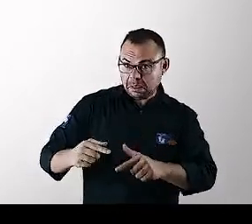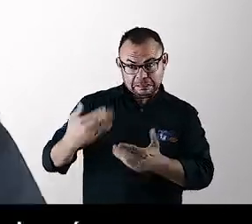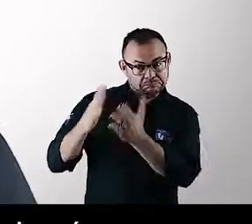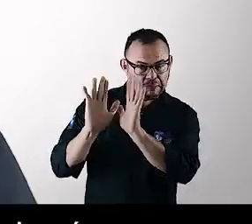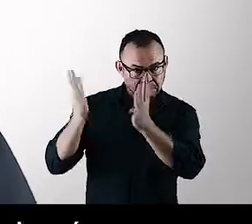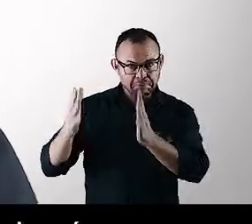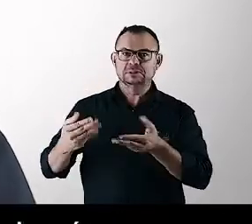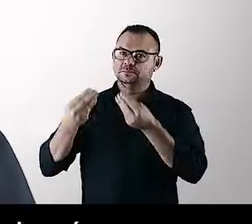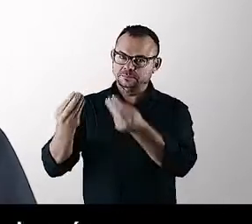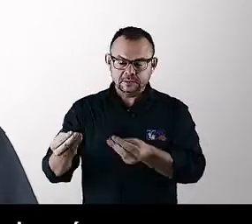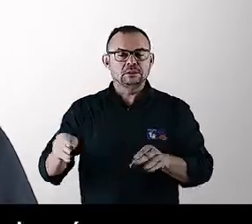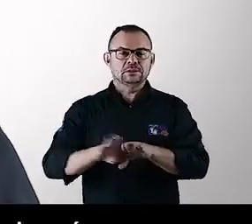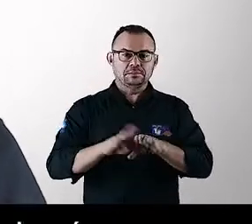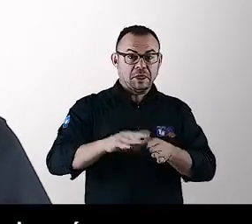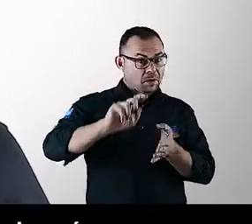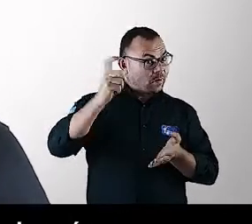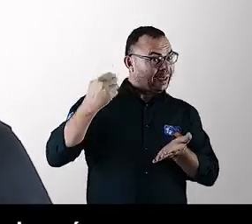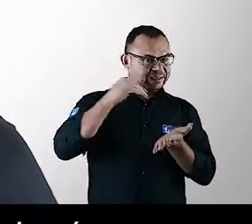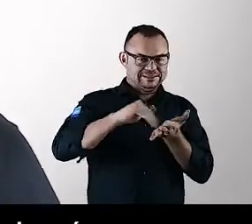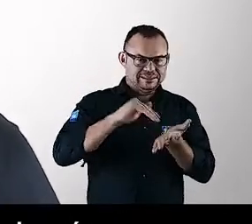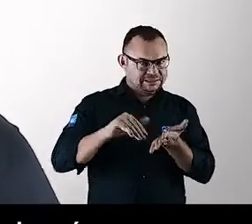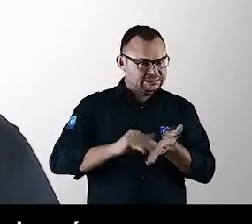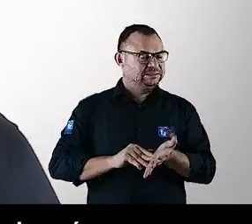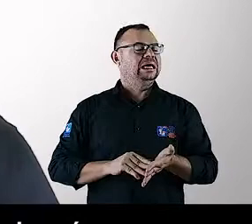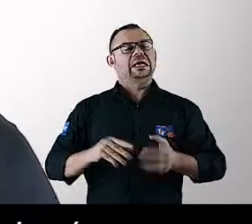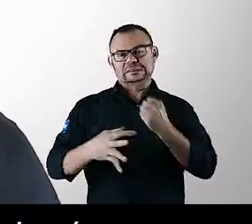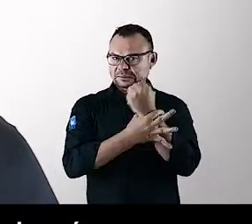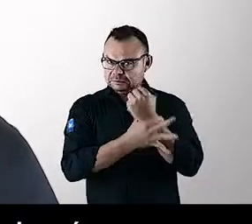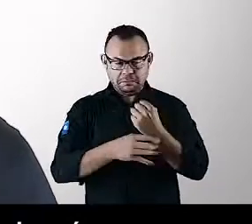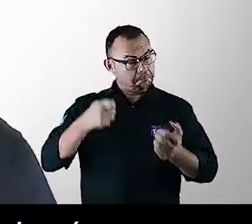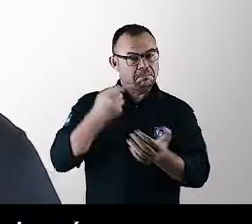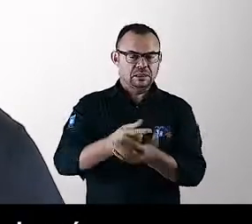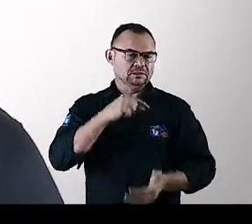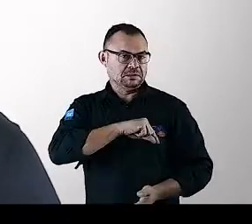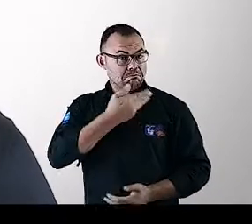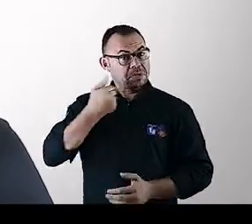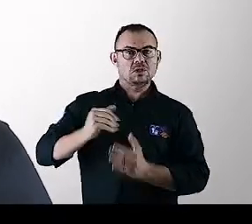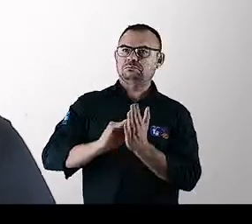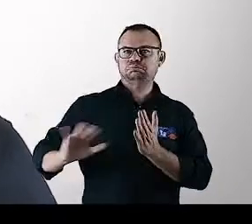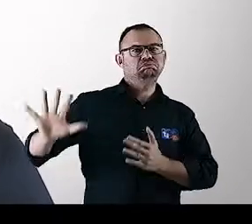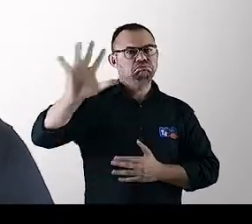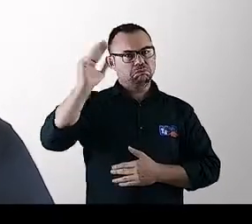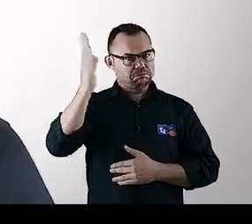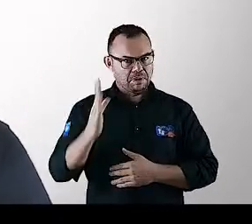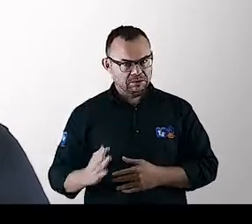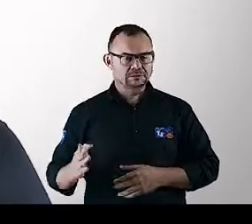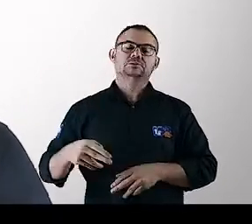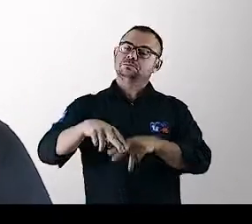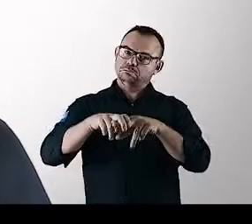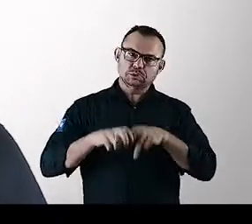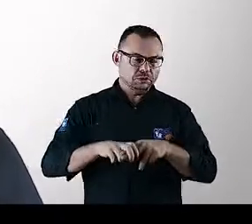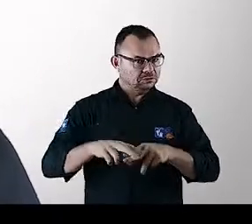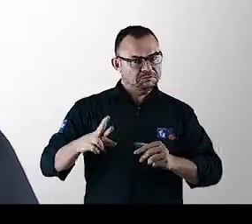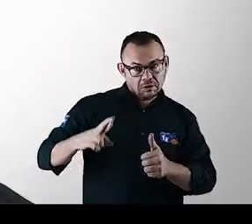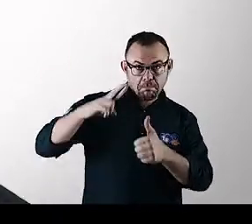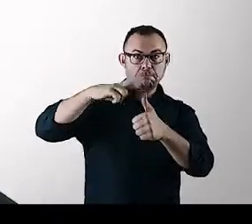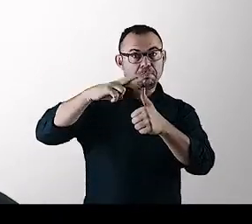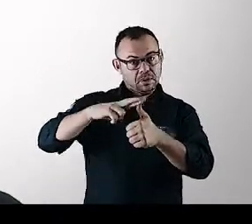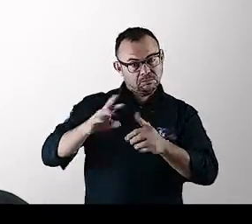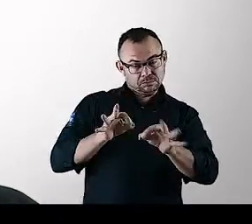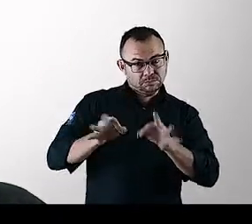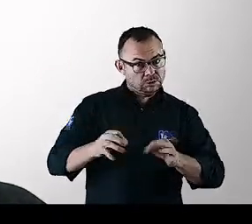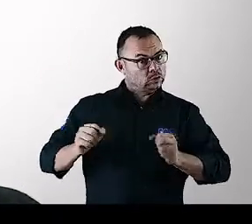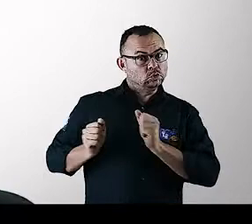concursos. Quando fui secretário de Segurança, pagamos o melhor salário do país e levamos adiante o plano de cargos e cargos.